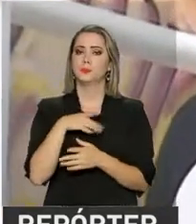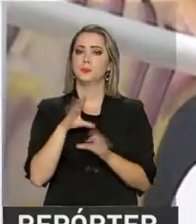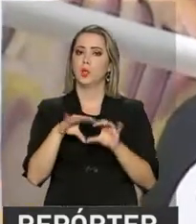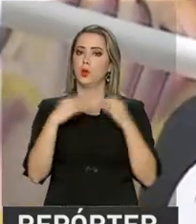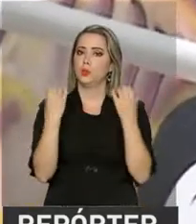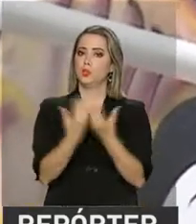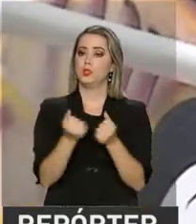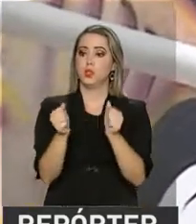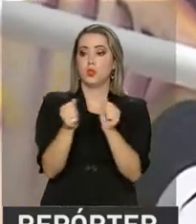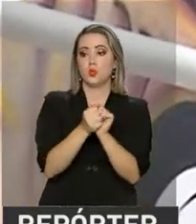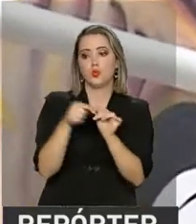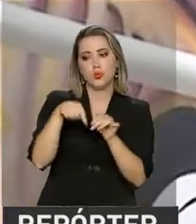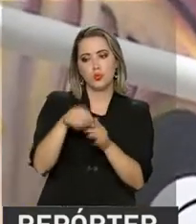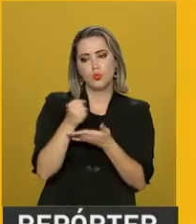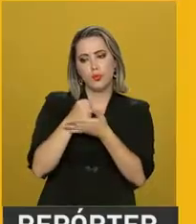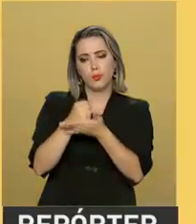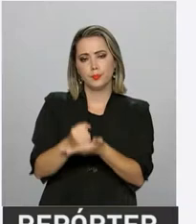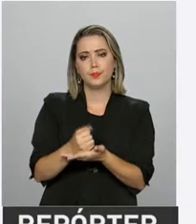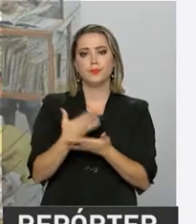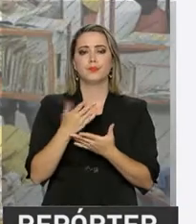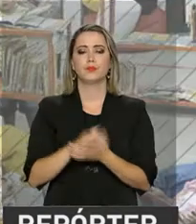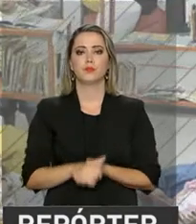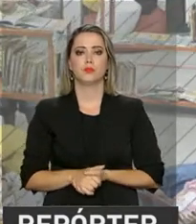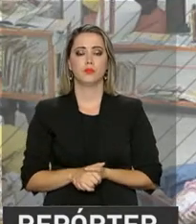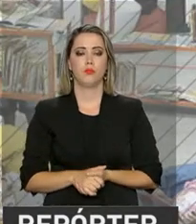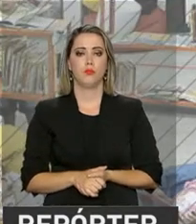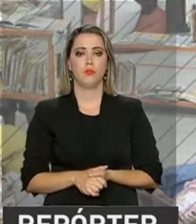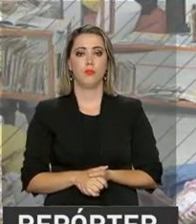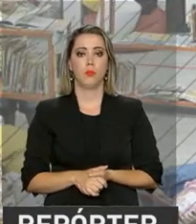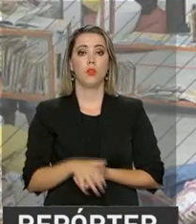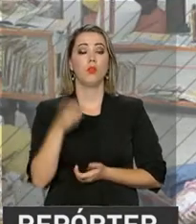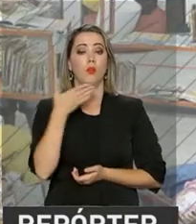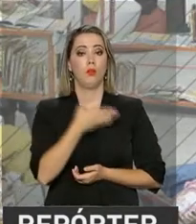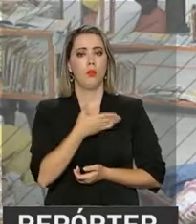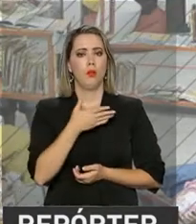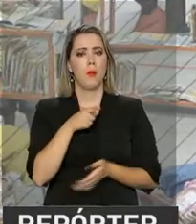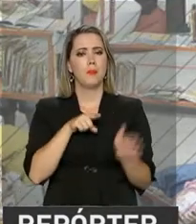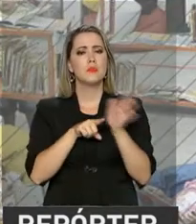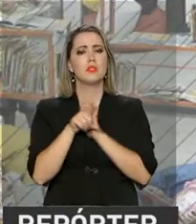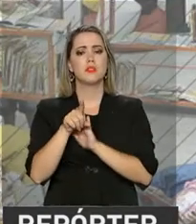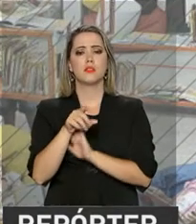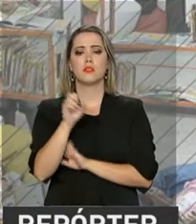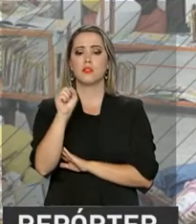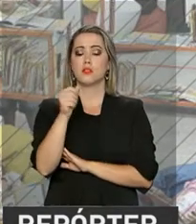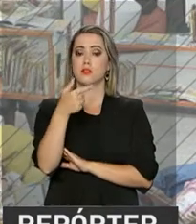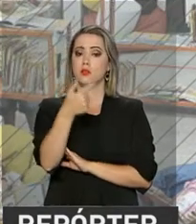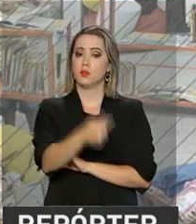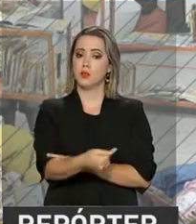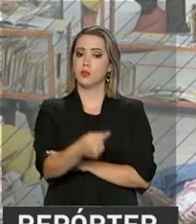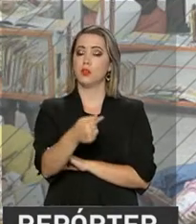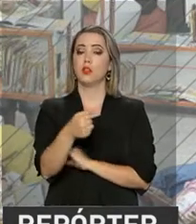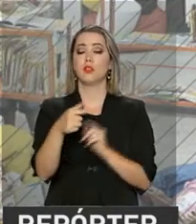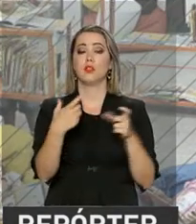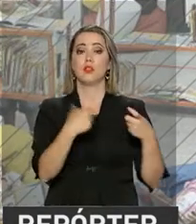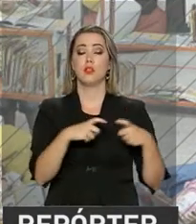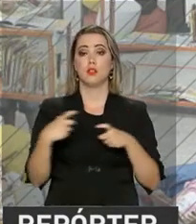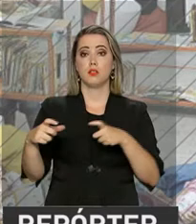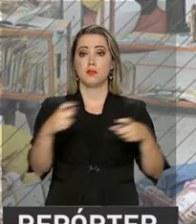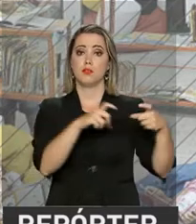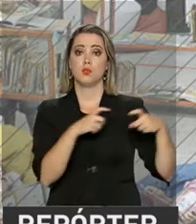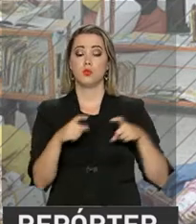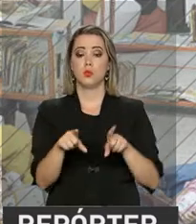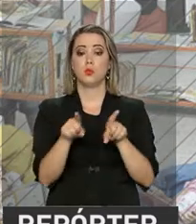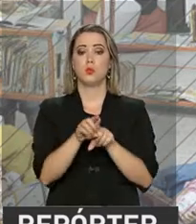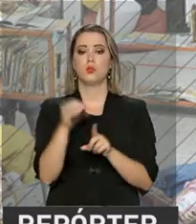com as atividades oferecidas. A avaliação foi feita com gestores de 87 CELs entre outubro e dezembro do ano passado.